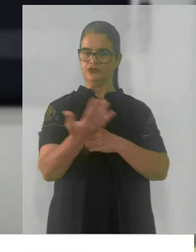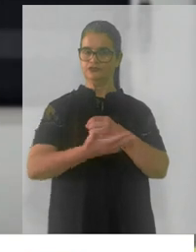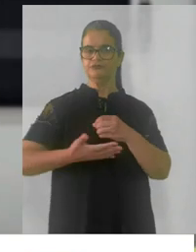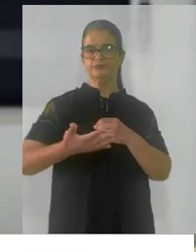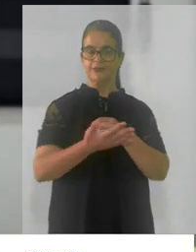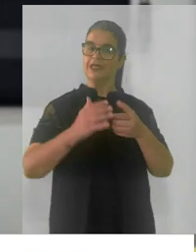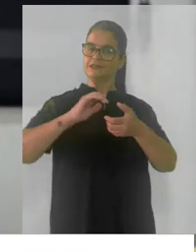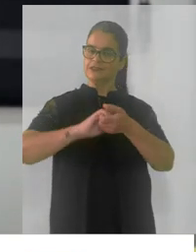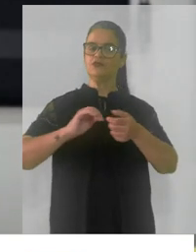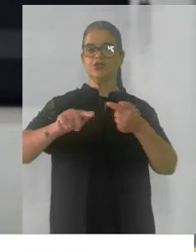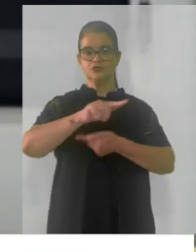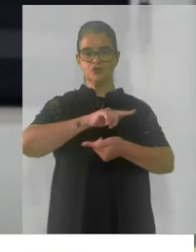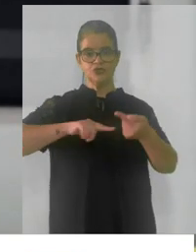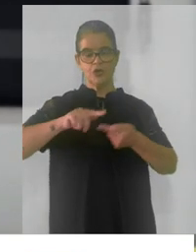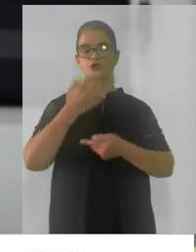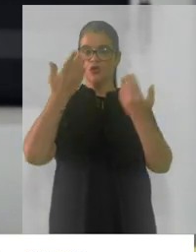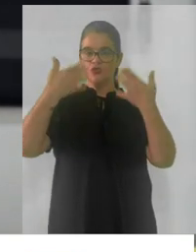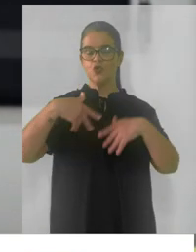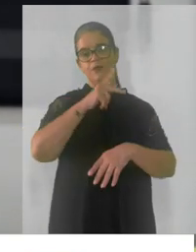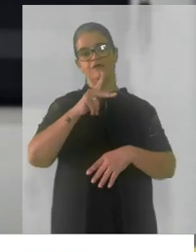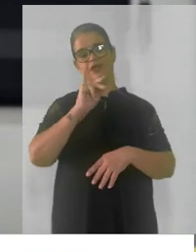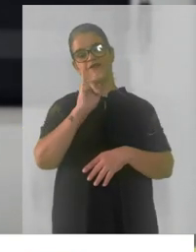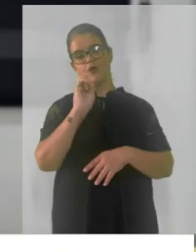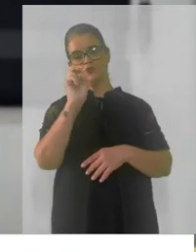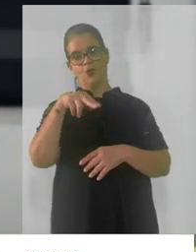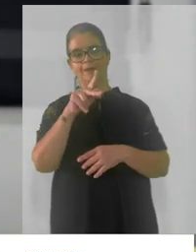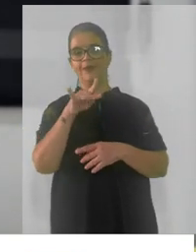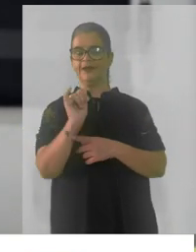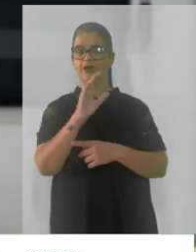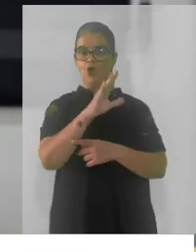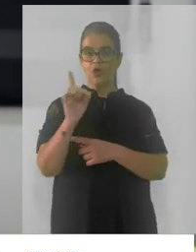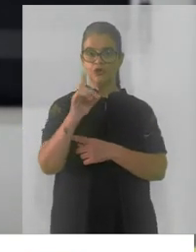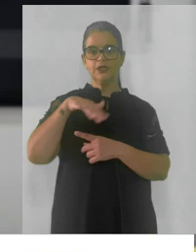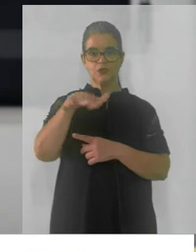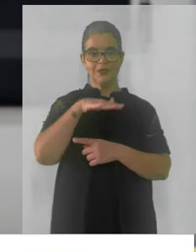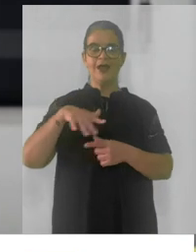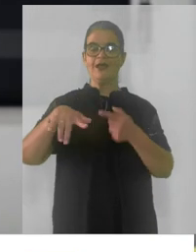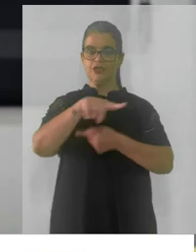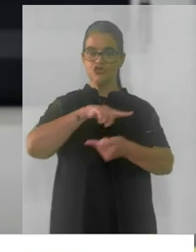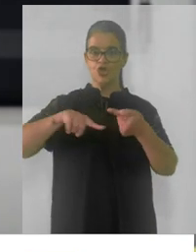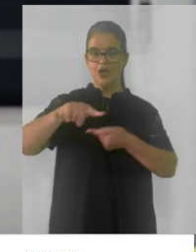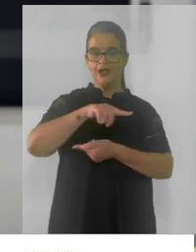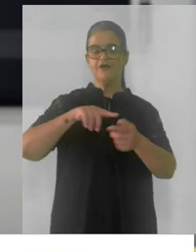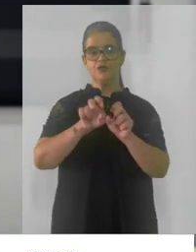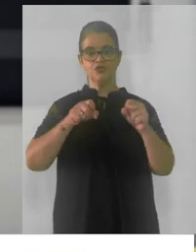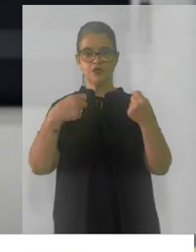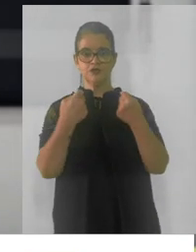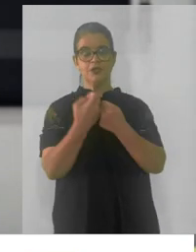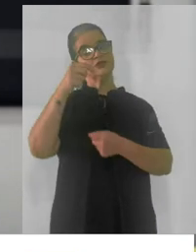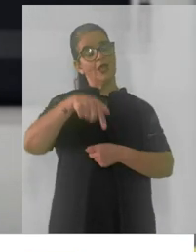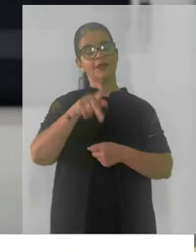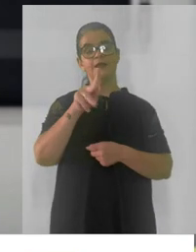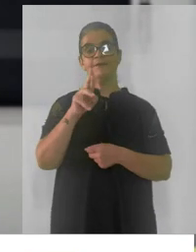Saudações geográficas, eu sou o professor Ivelton Pereira, sou coordenador da área de Geografia e Sociologia aqui do